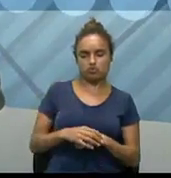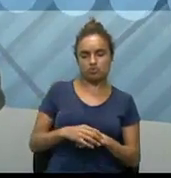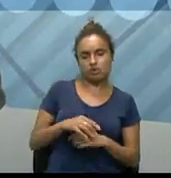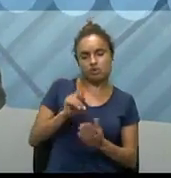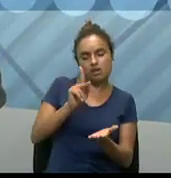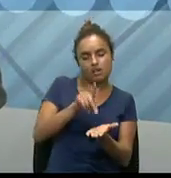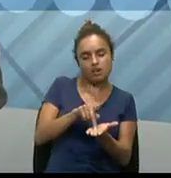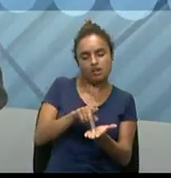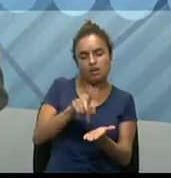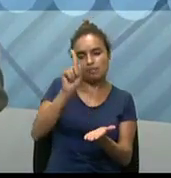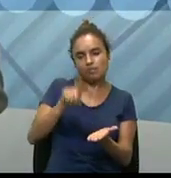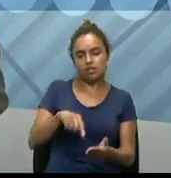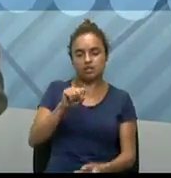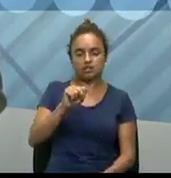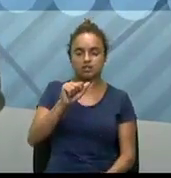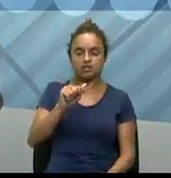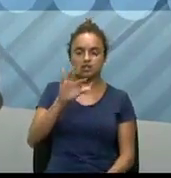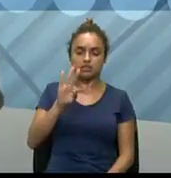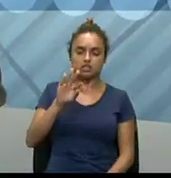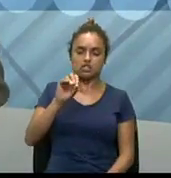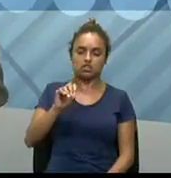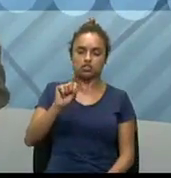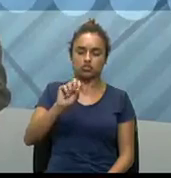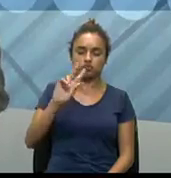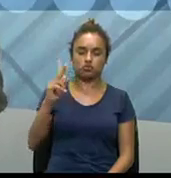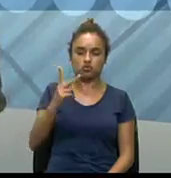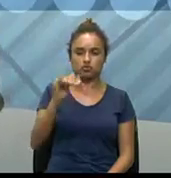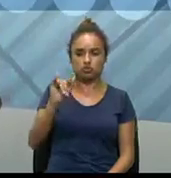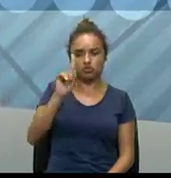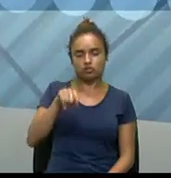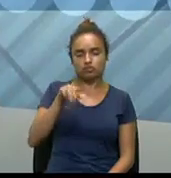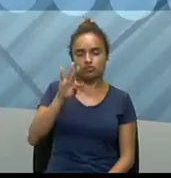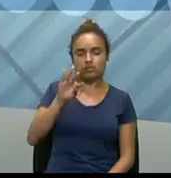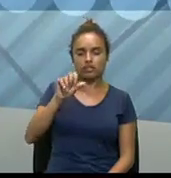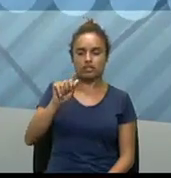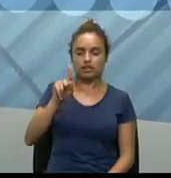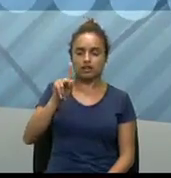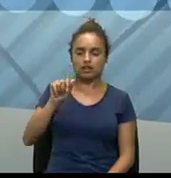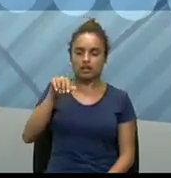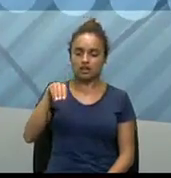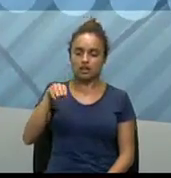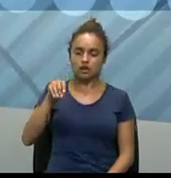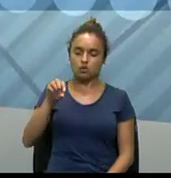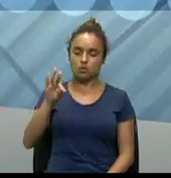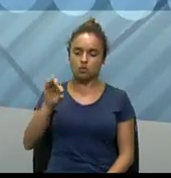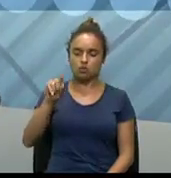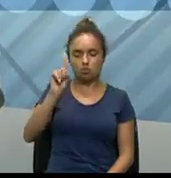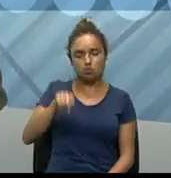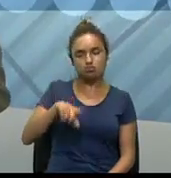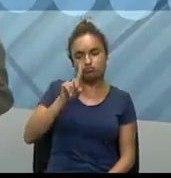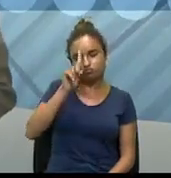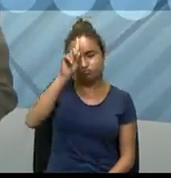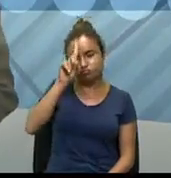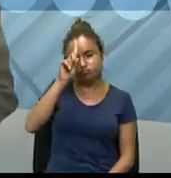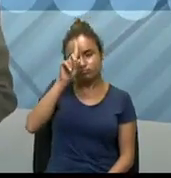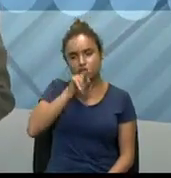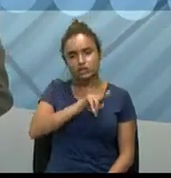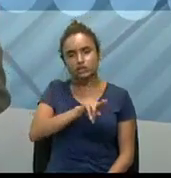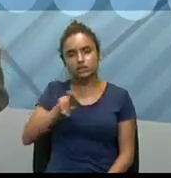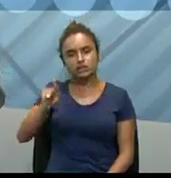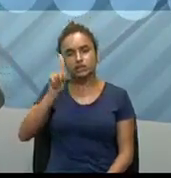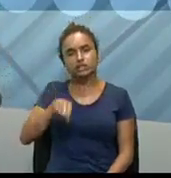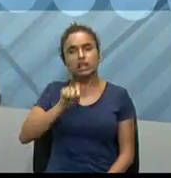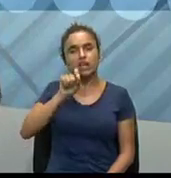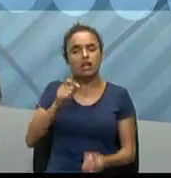Na verdade, o Satoshi Nakamoto é um codinome, ou inventaram esse nome justamente, então, para falar, quem